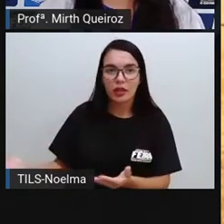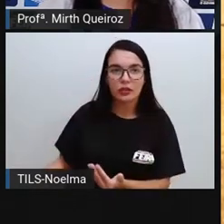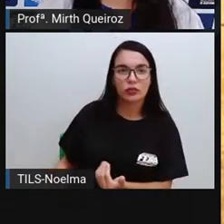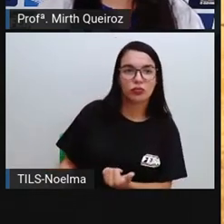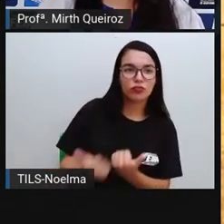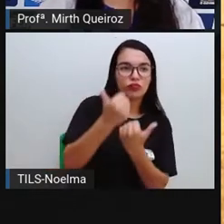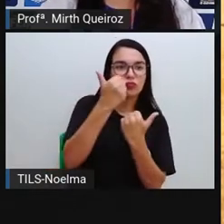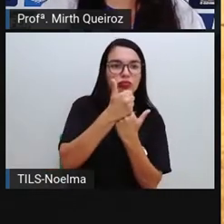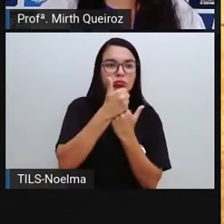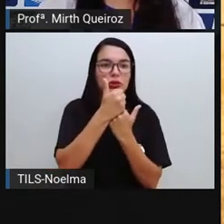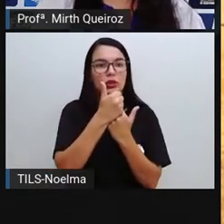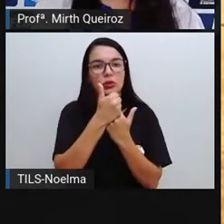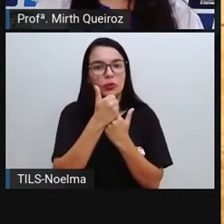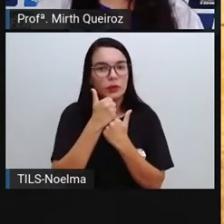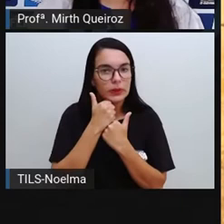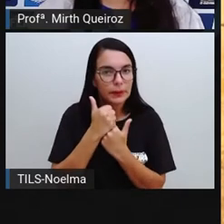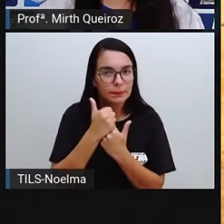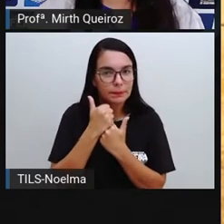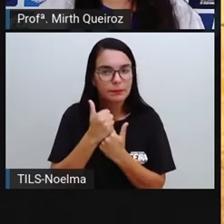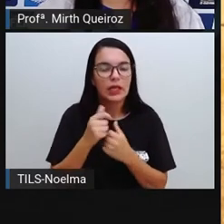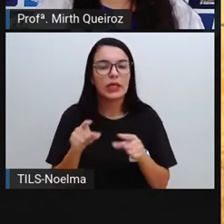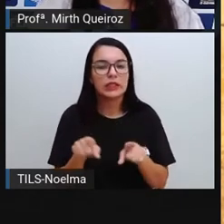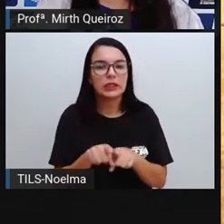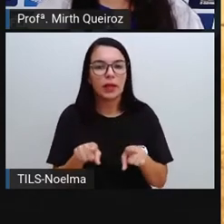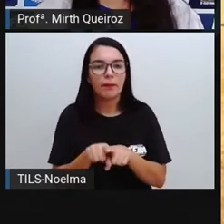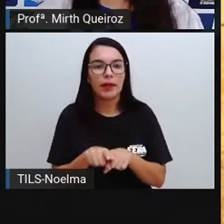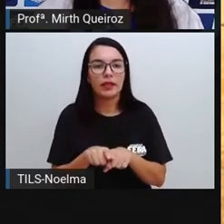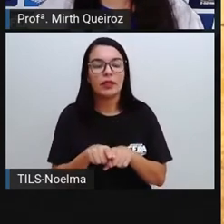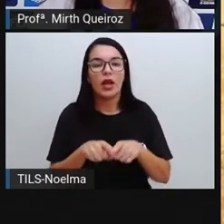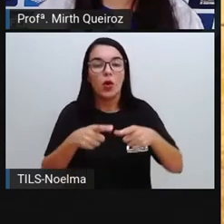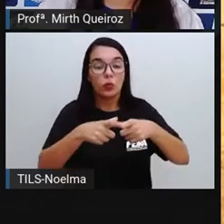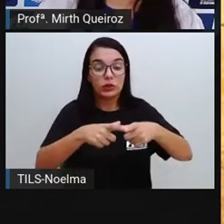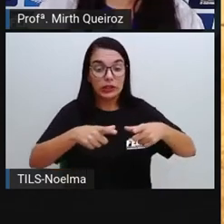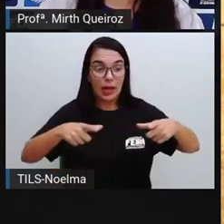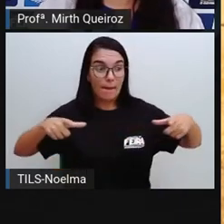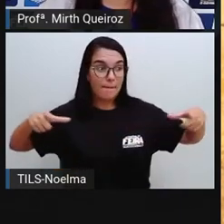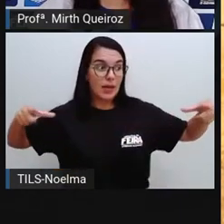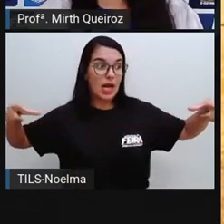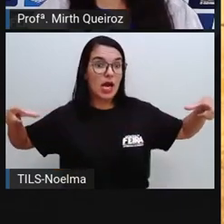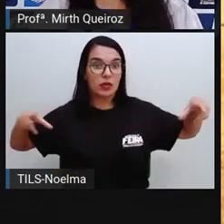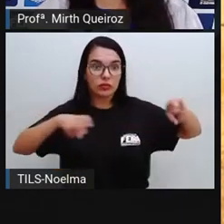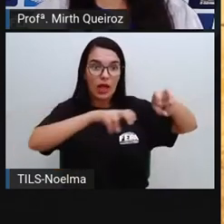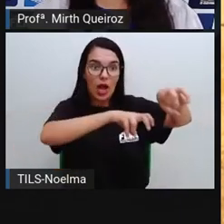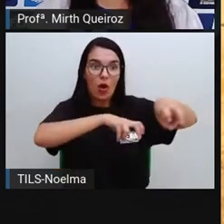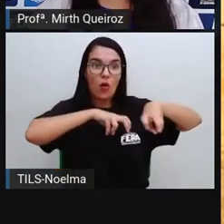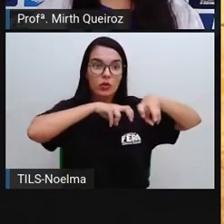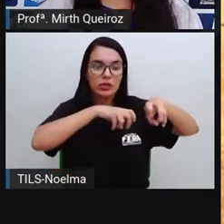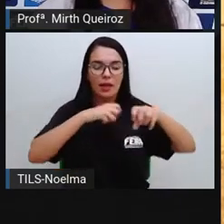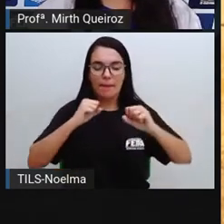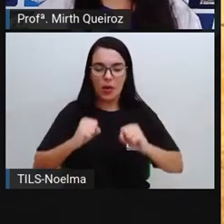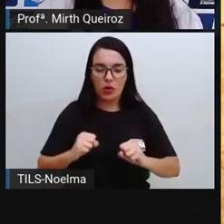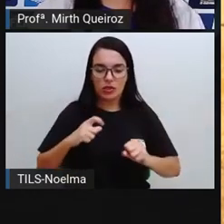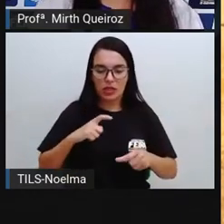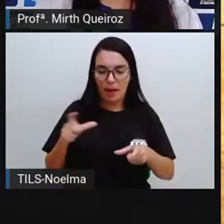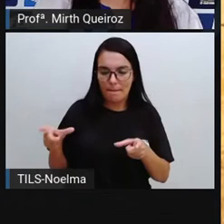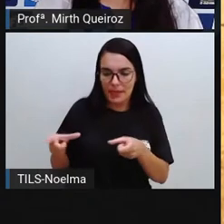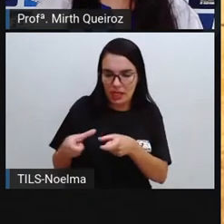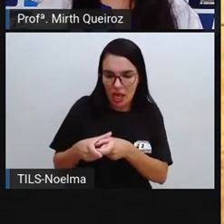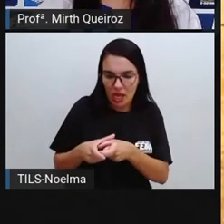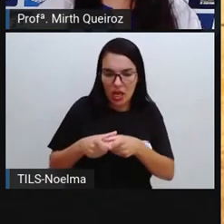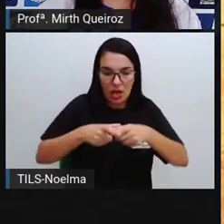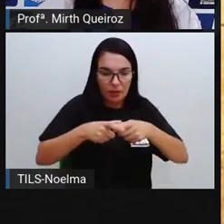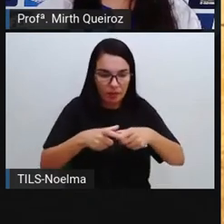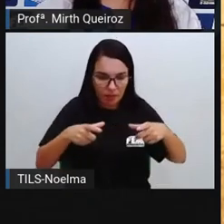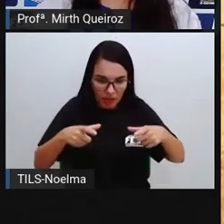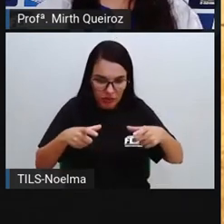tecnologia que está sendo empregada. O tamanho da propriedade, pequena, média e grande. Imagine aí, se nós não tivéssemos